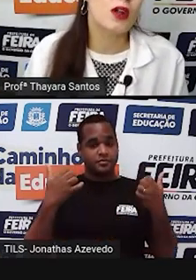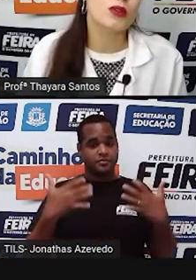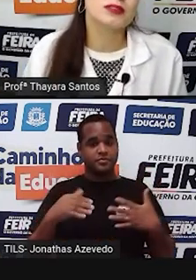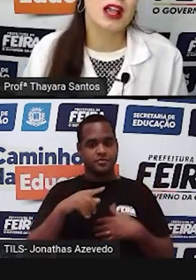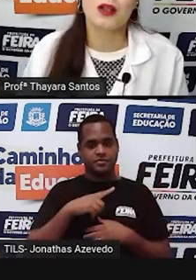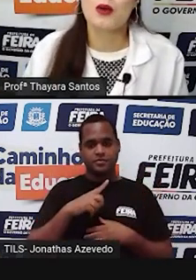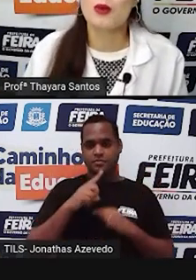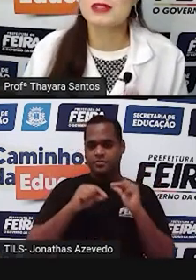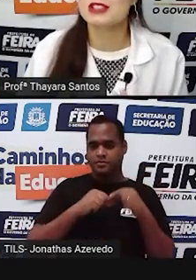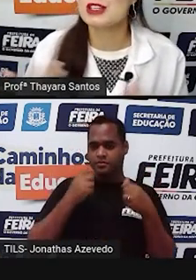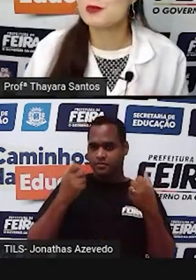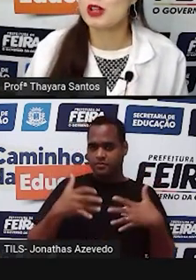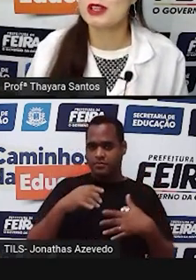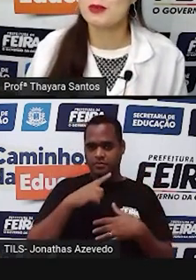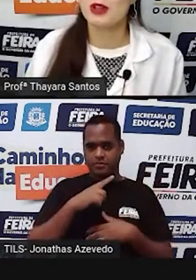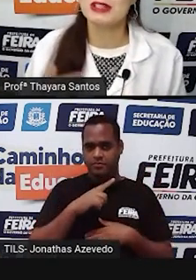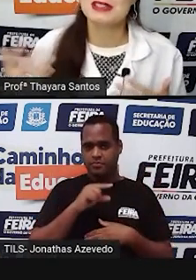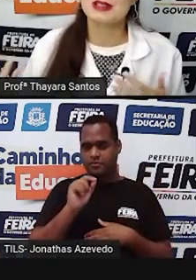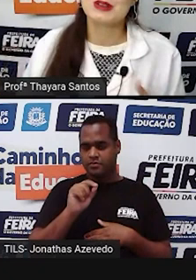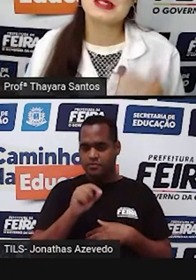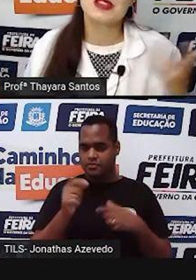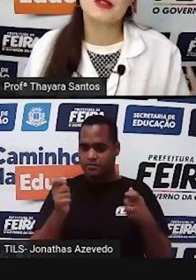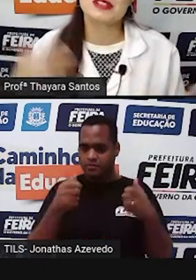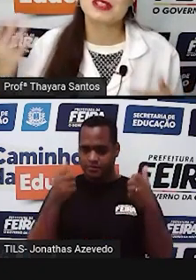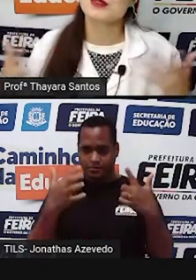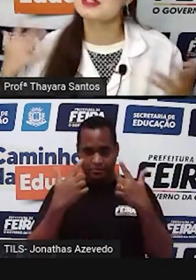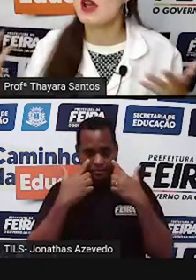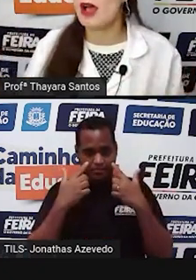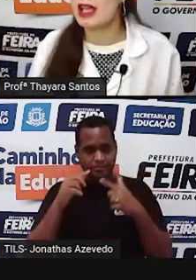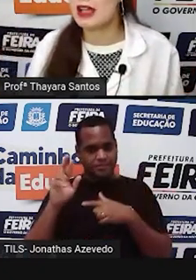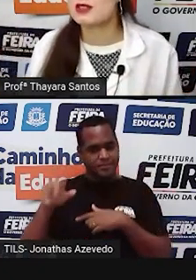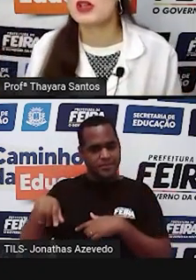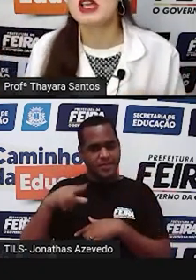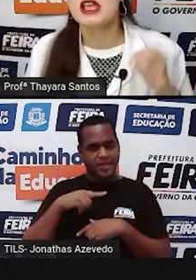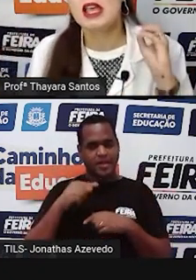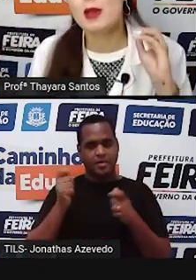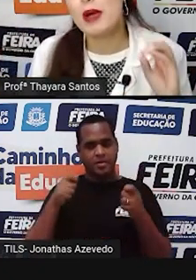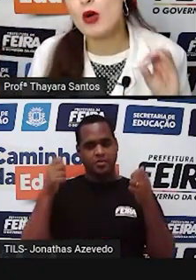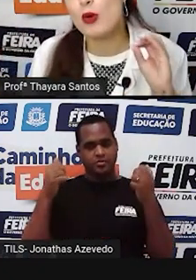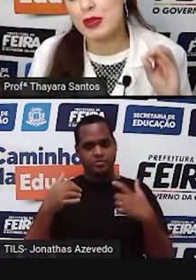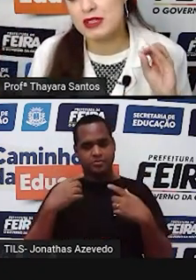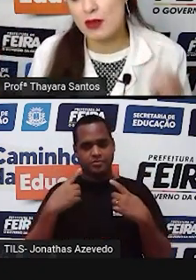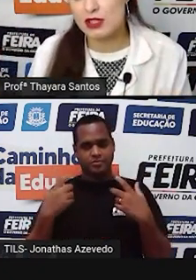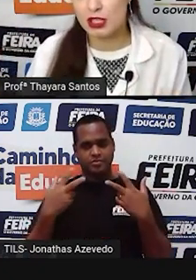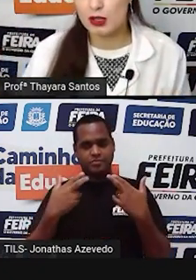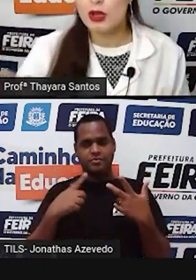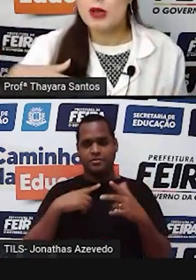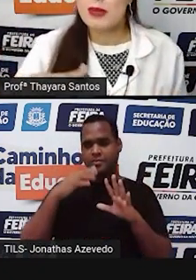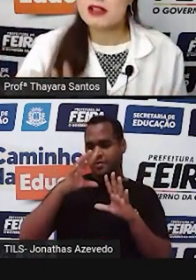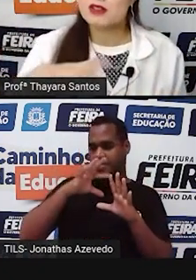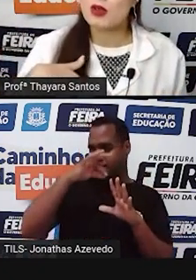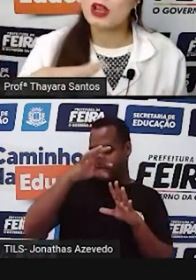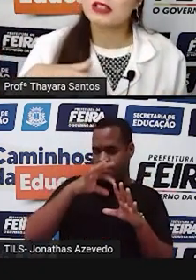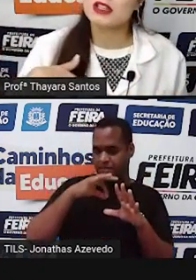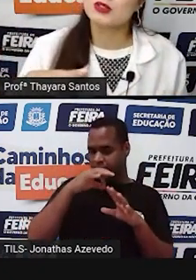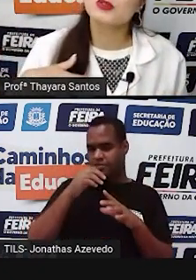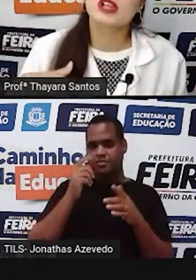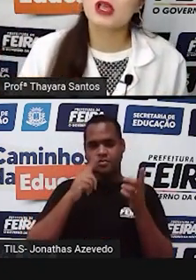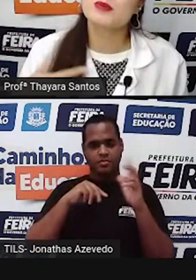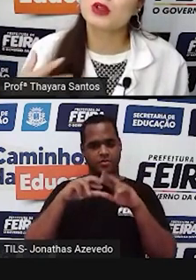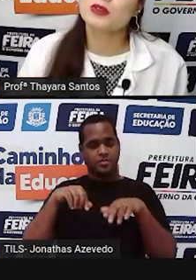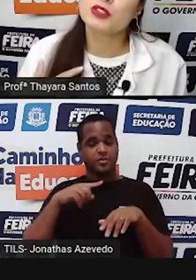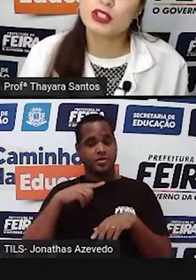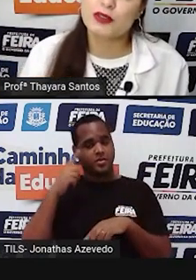não poderia contar com os agentes polinizadores que iam fazer as coisas ao acaso. Ele pegou um pincelzinho, passou lá na